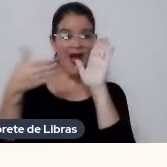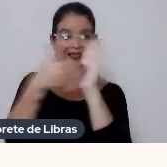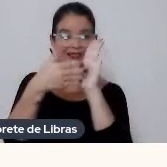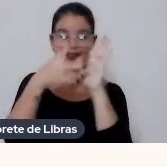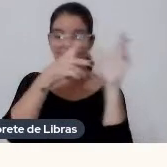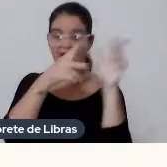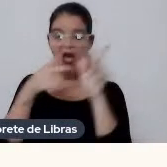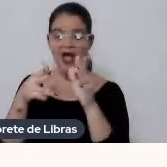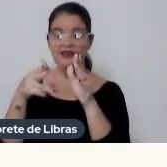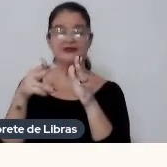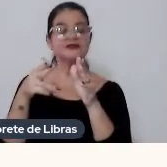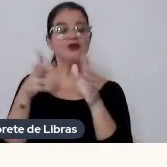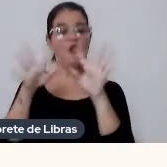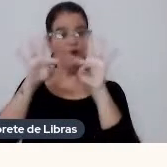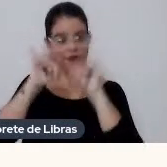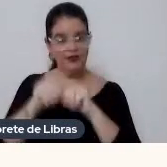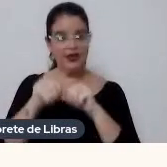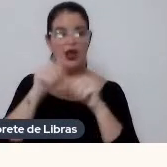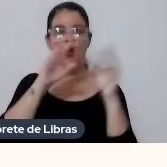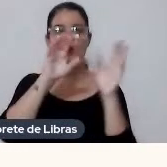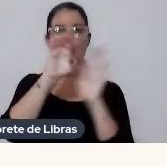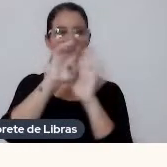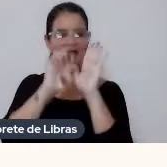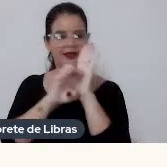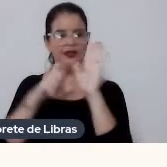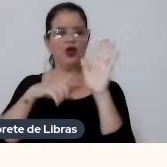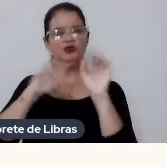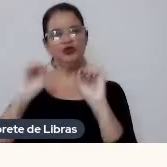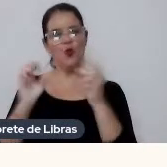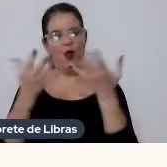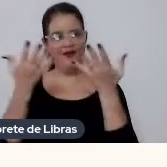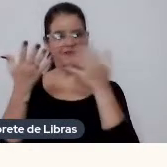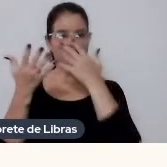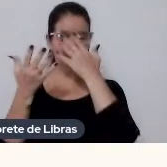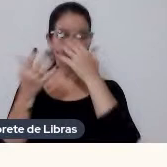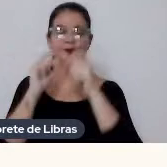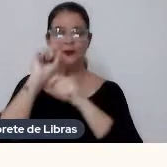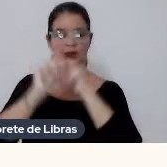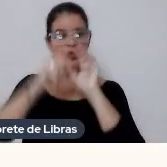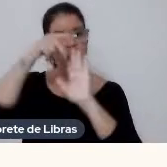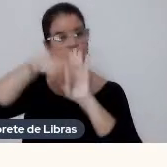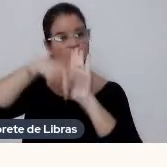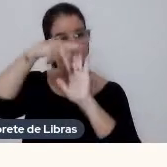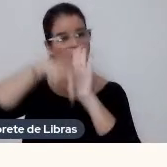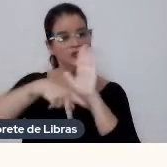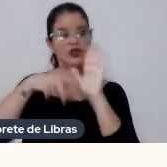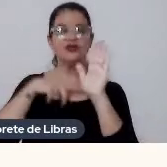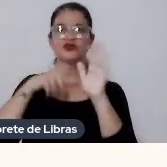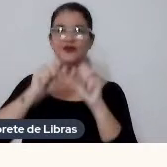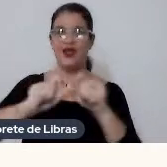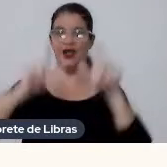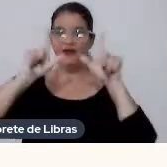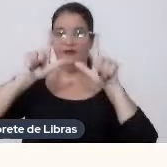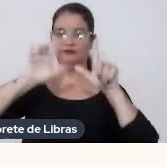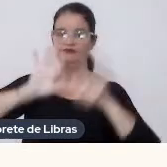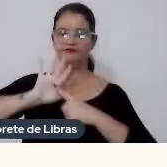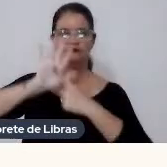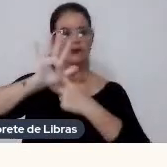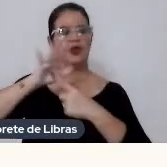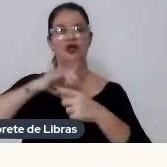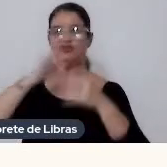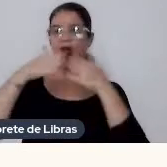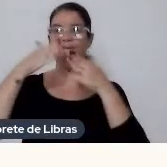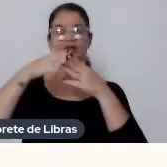dele, porque o, esse edital tinha um evento que os projetos ficavam em cartaz, e a gente não tinha nem como pedir